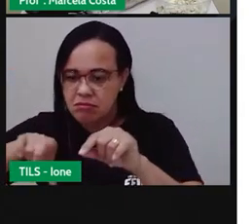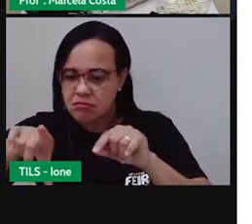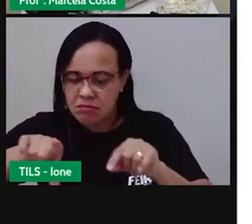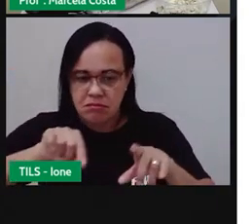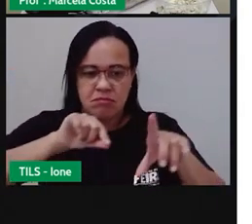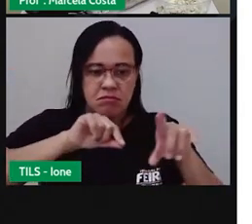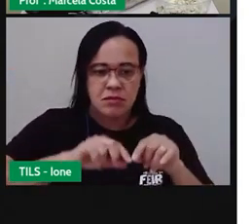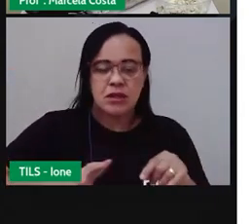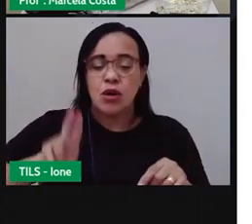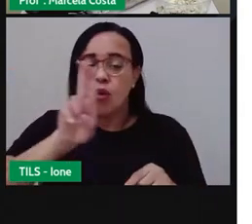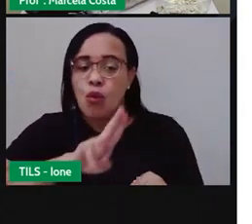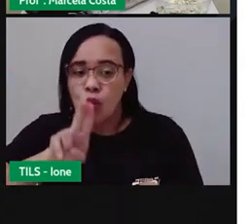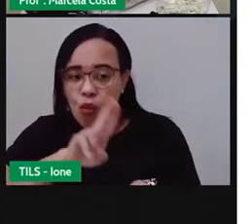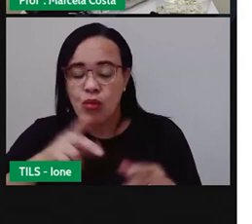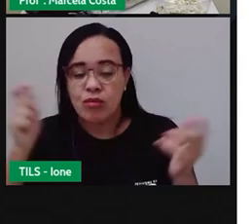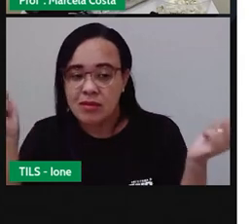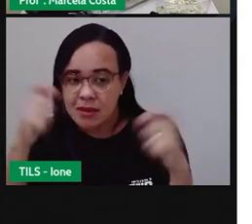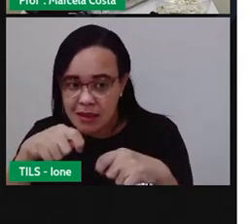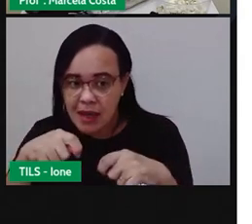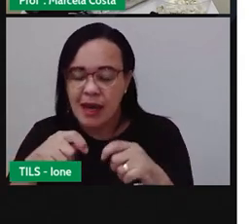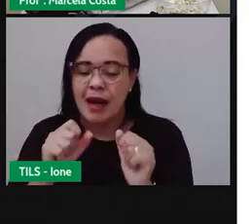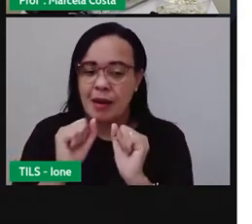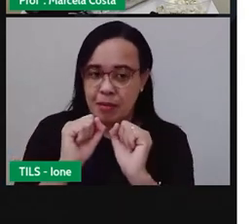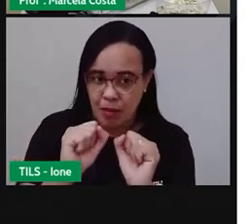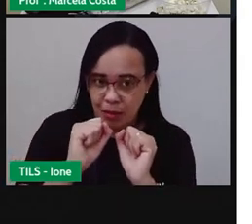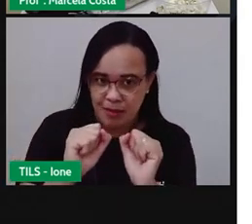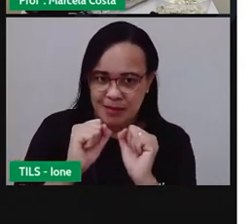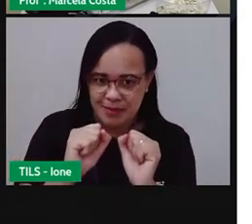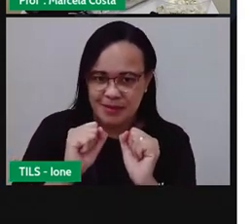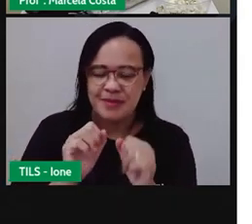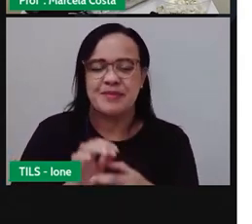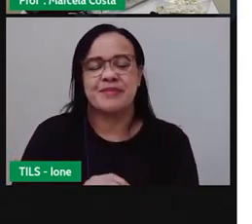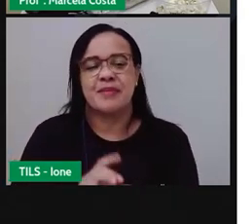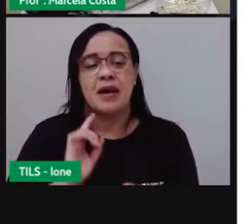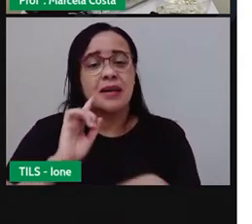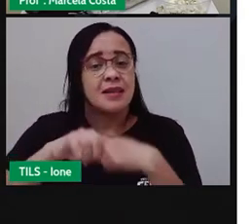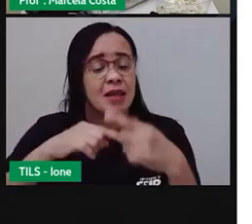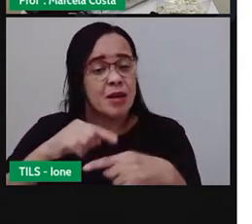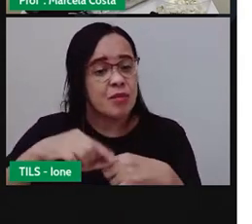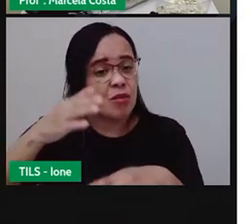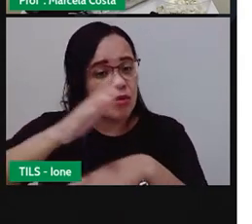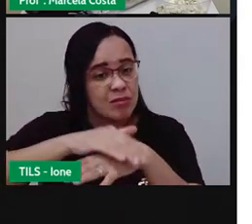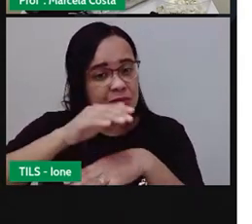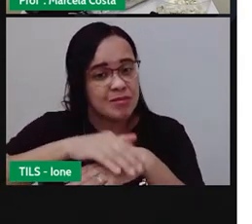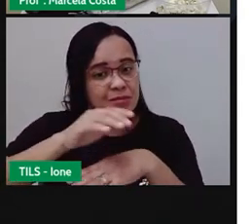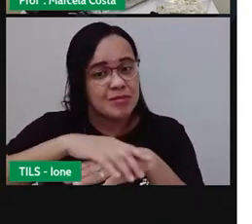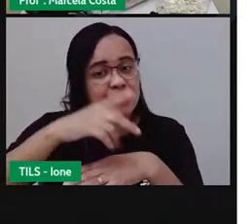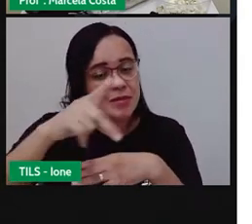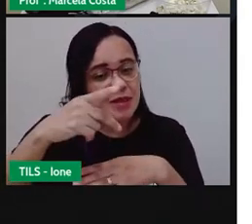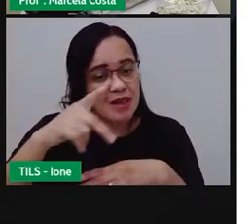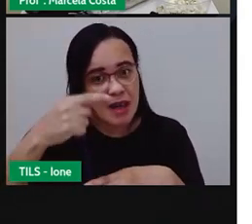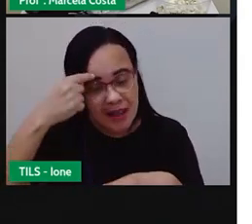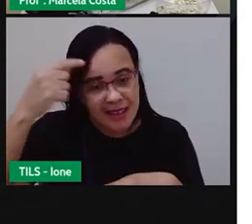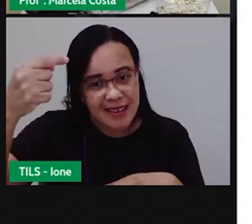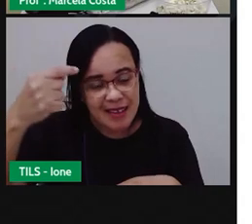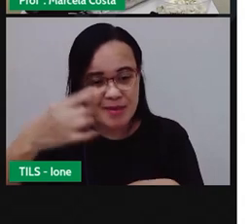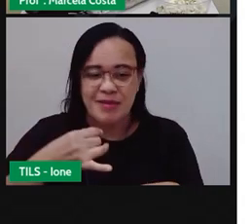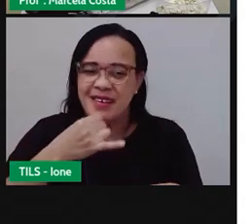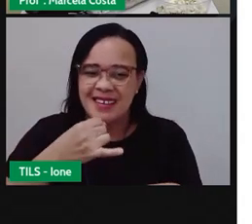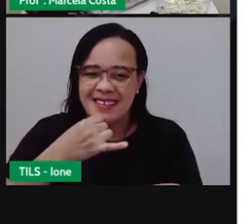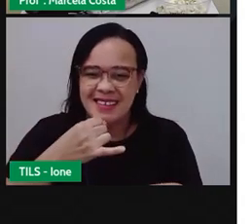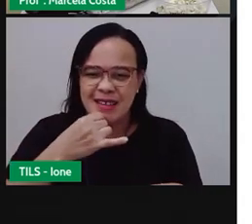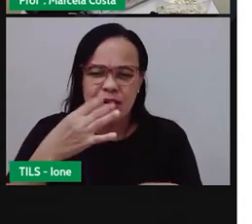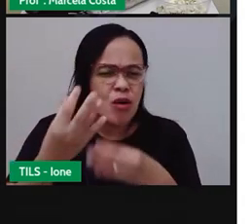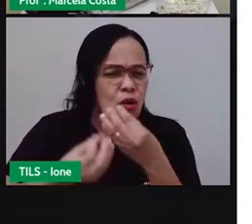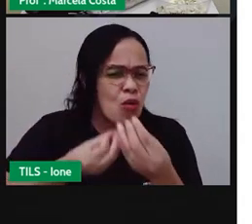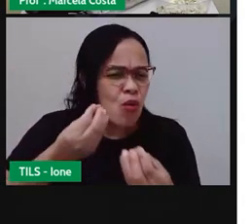e depois você vai fazer uma compostagem e vai observar o que é que está acontecendo com aquele